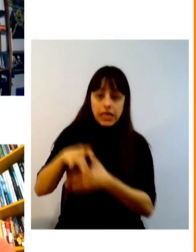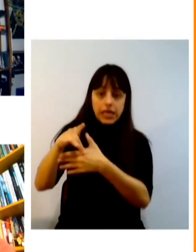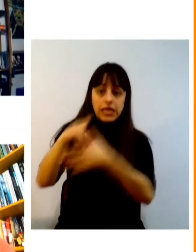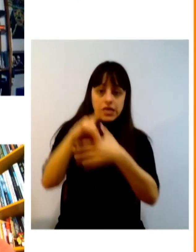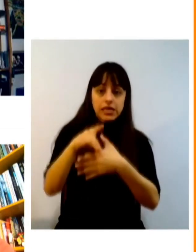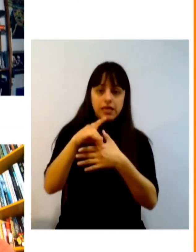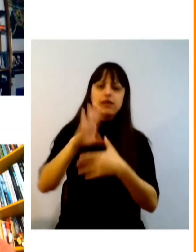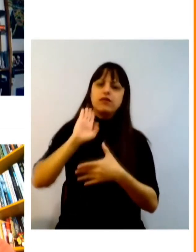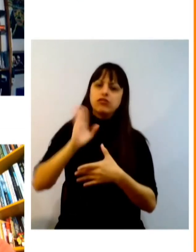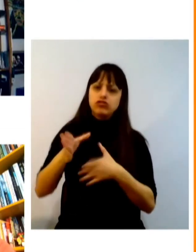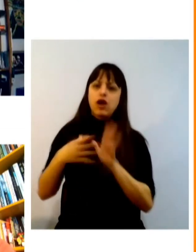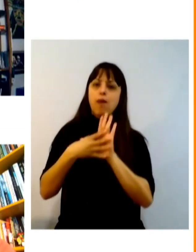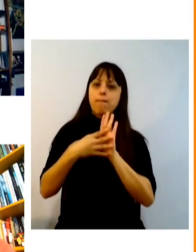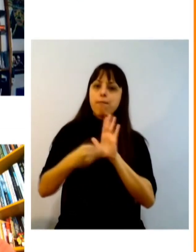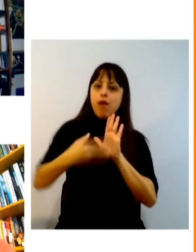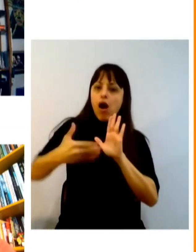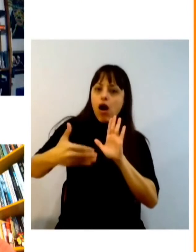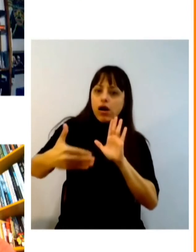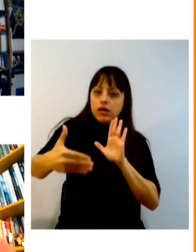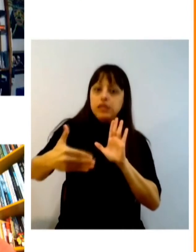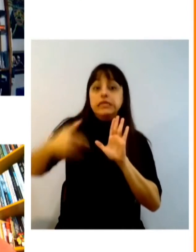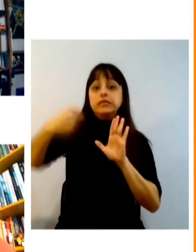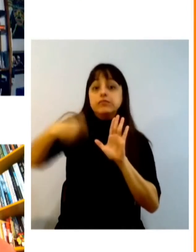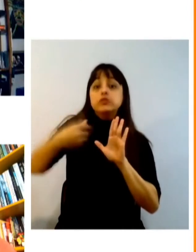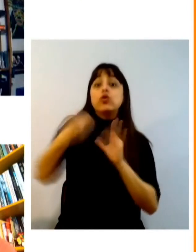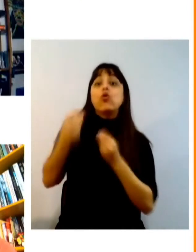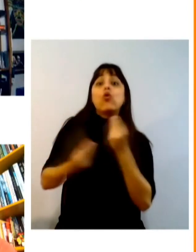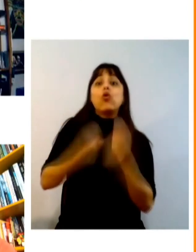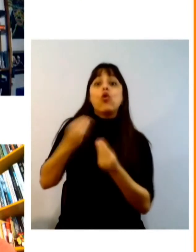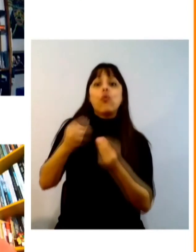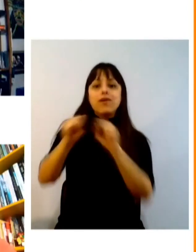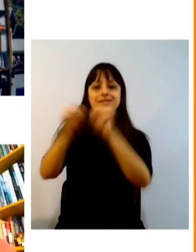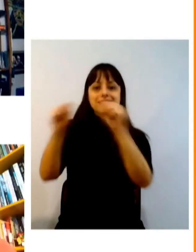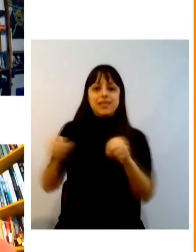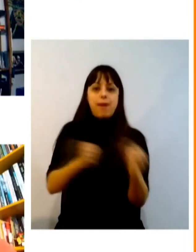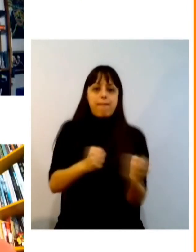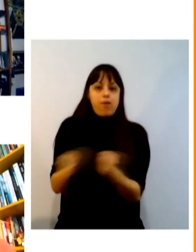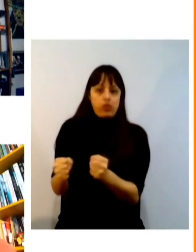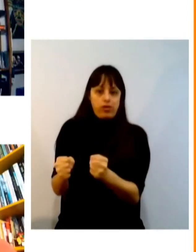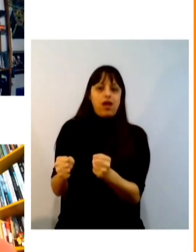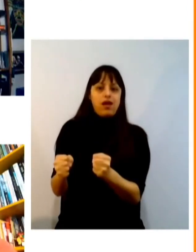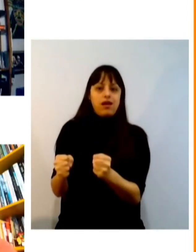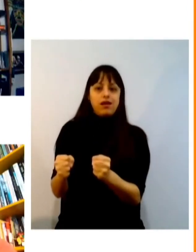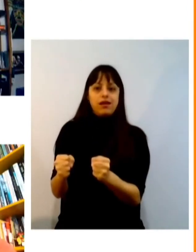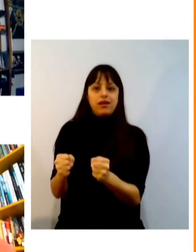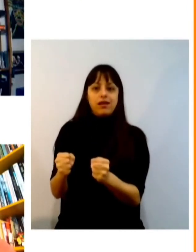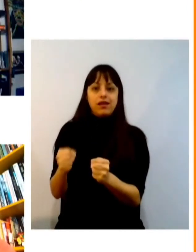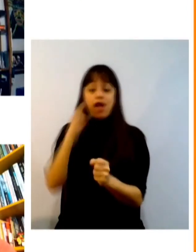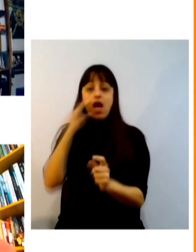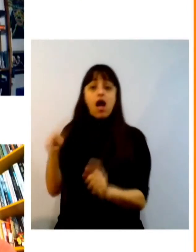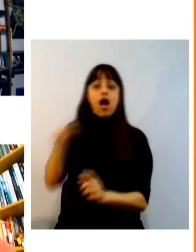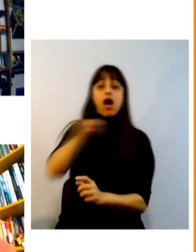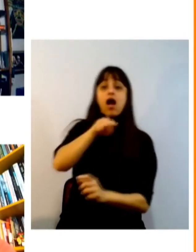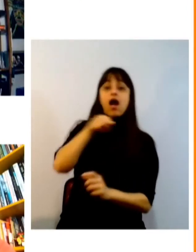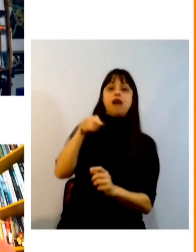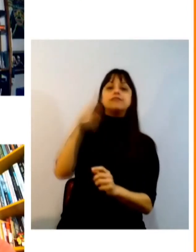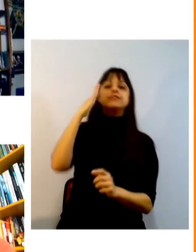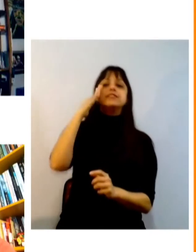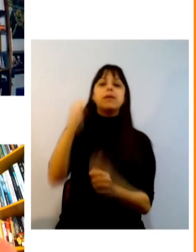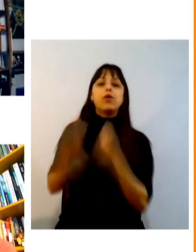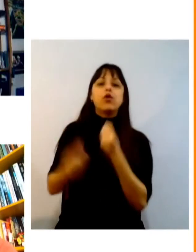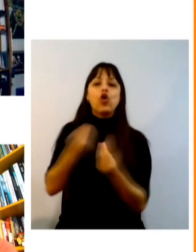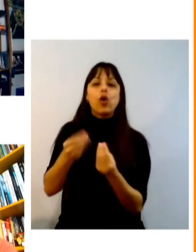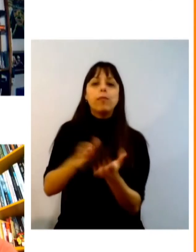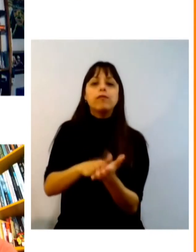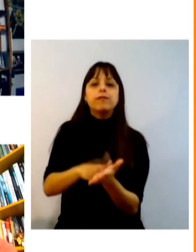nessas conjunturas para saber como o sistema de poder opera e quais são os produtos das reivindicações